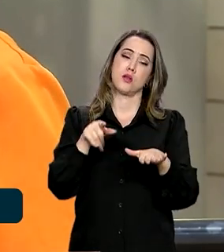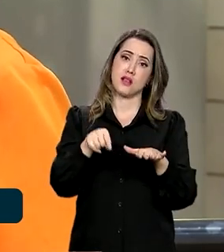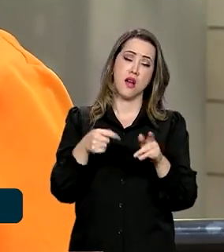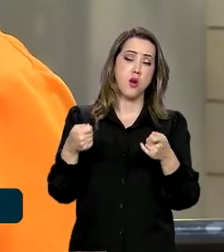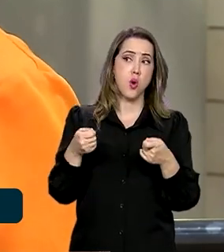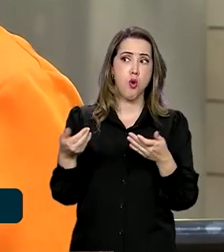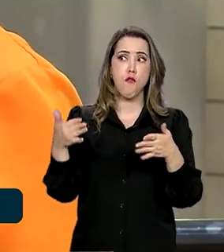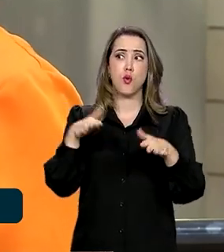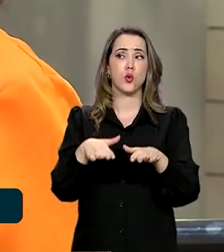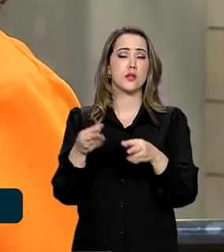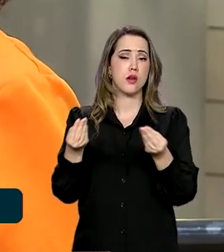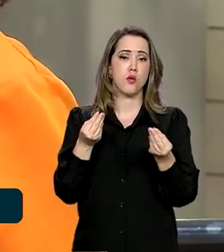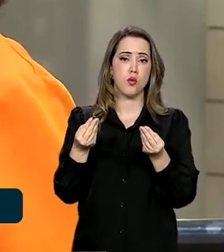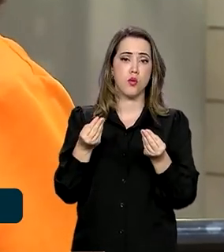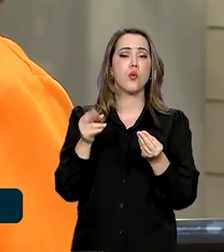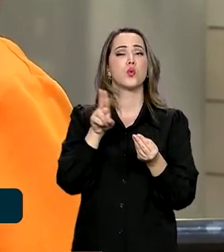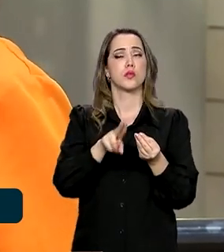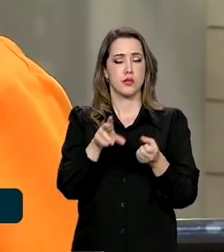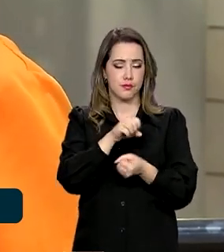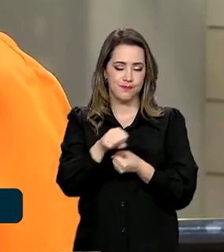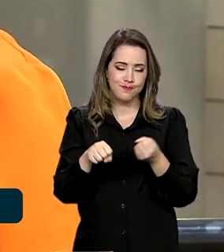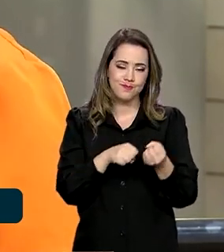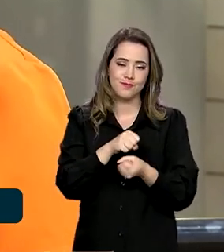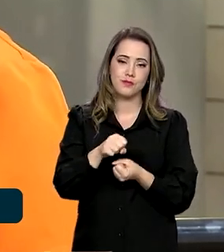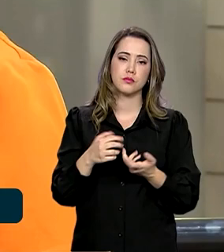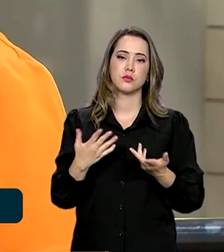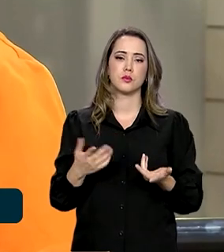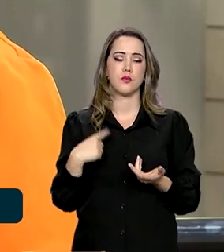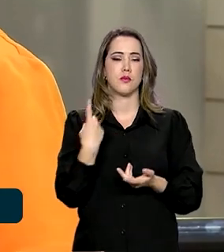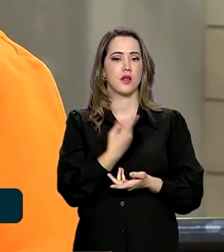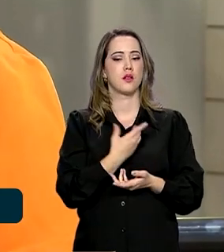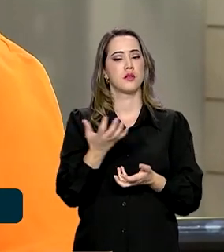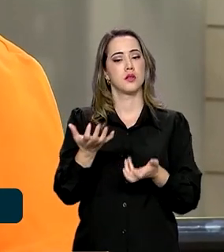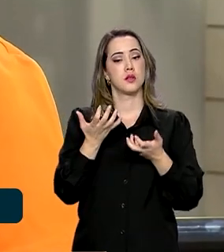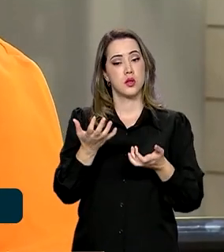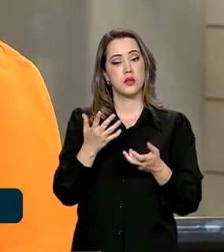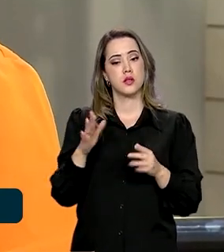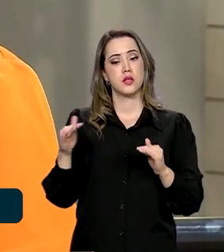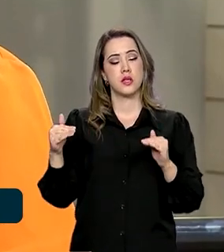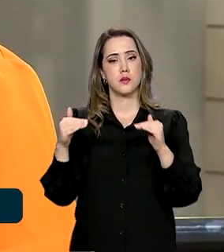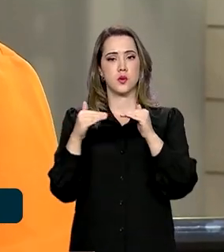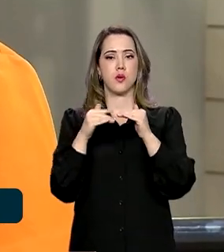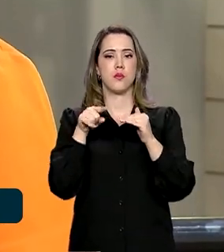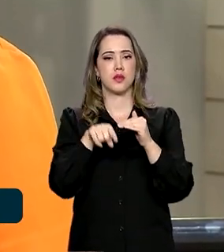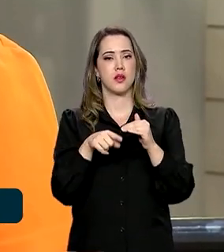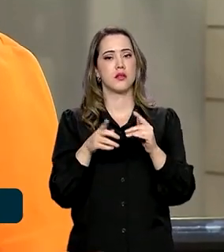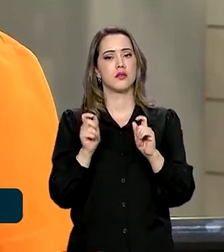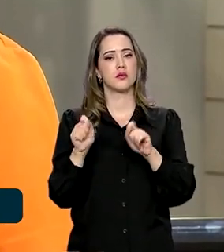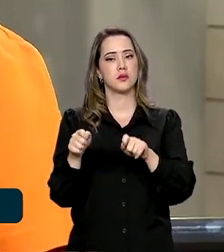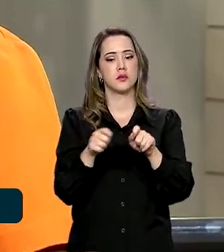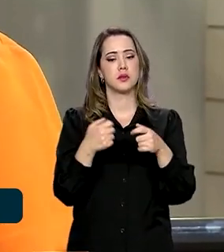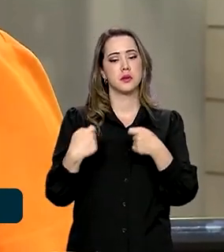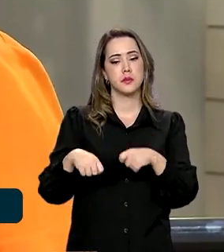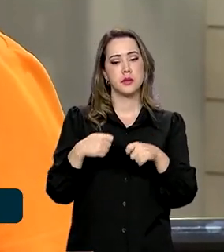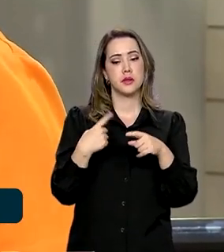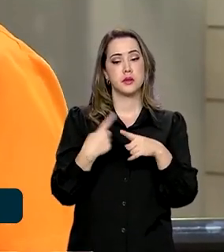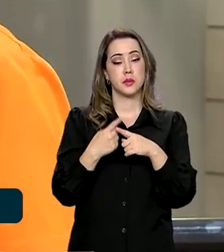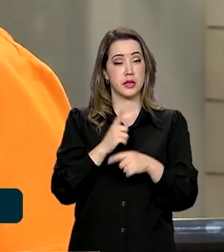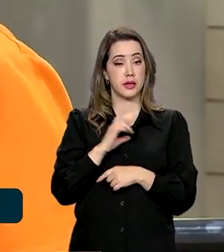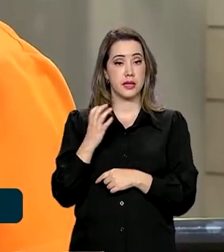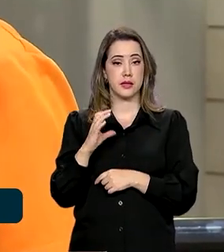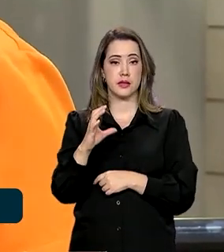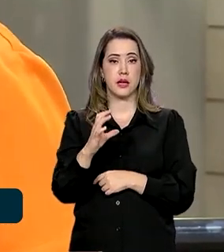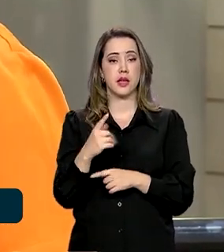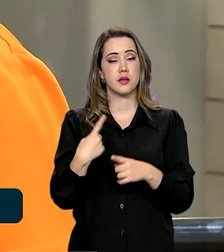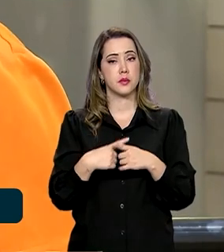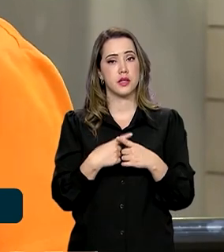como ter foco a inclusão com sustentabilidade. Então, nós queremos essa combinação, e essa combinação existe graças à ciência, graças